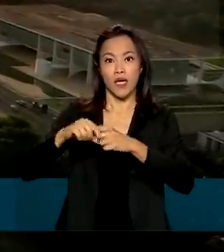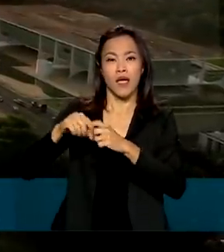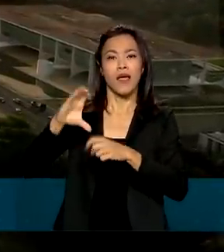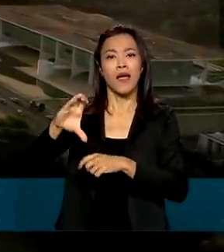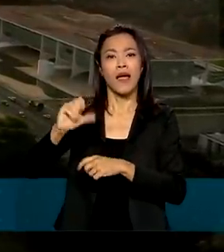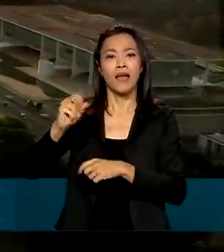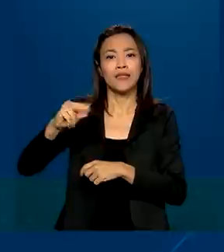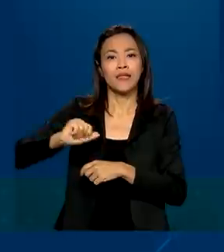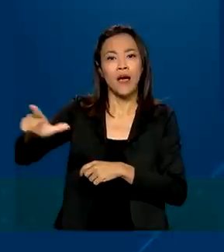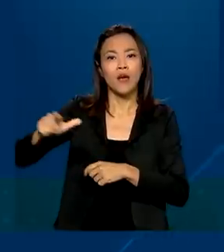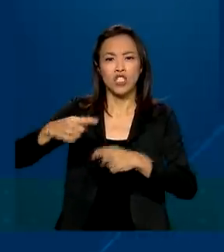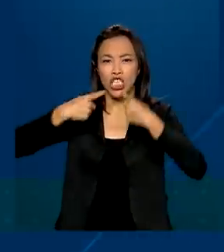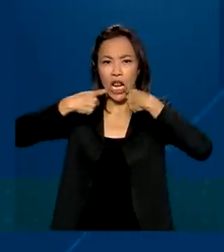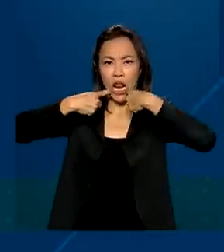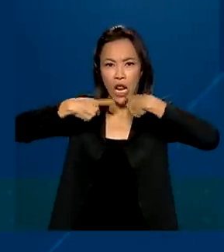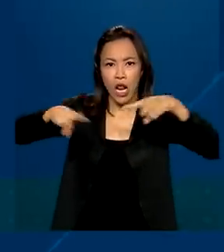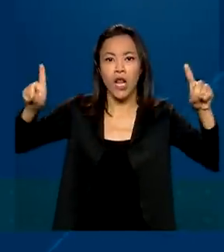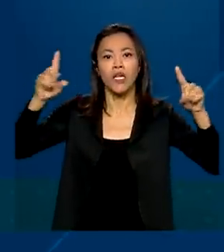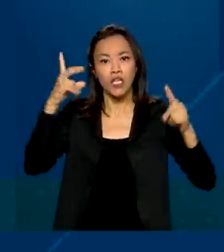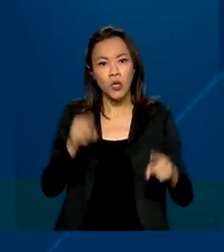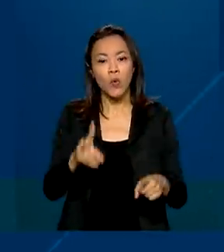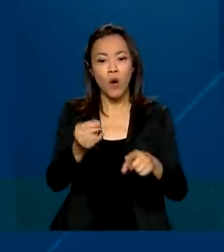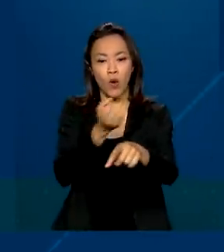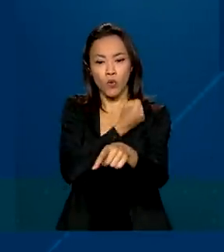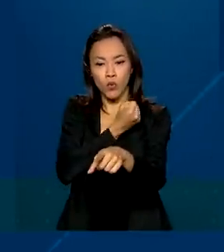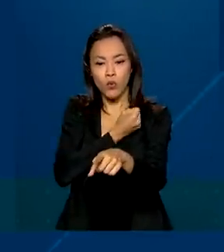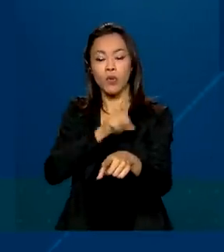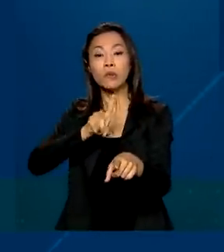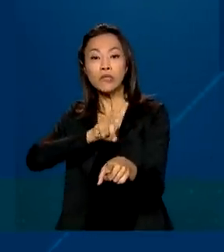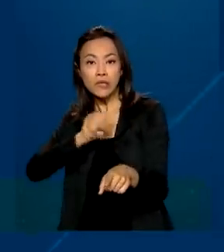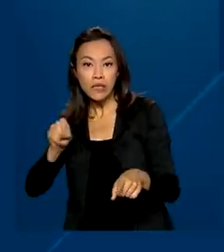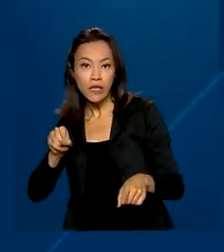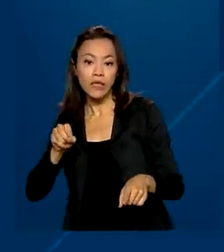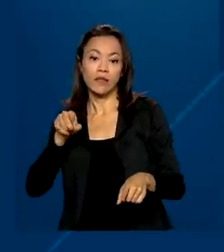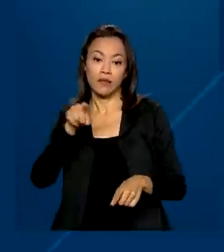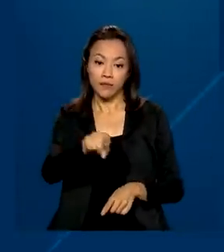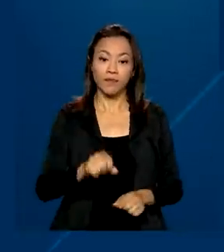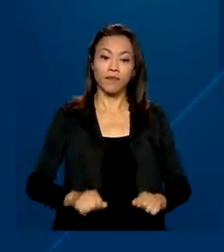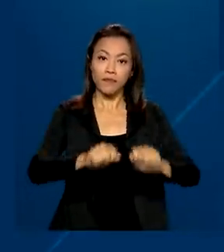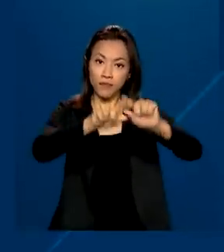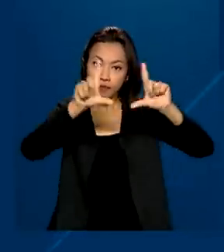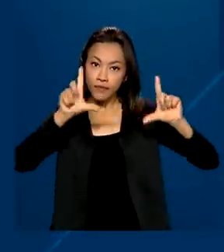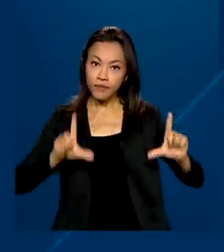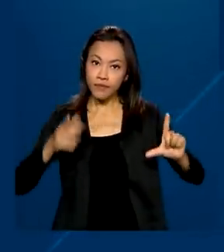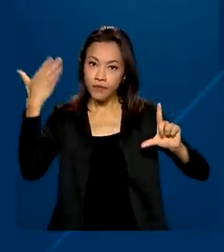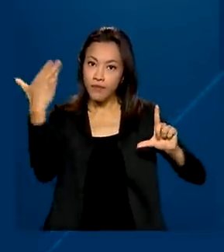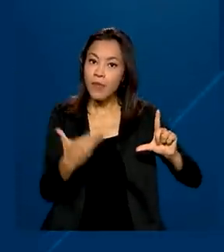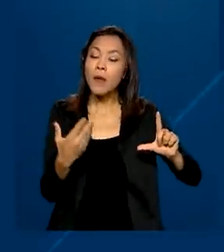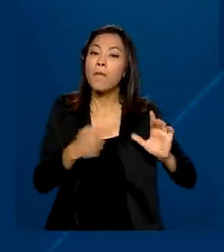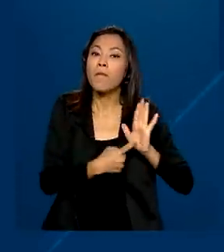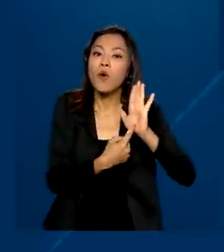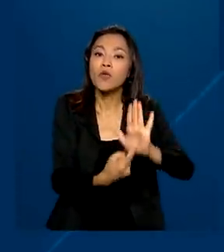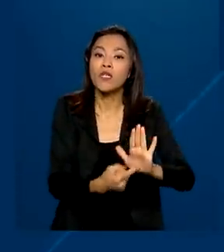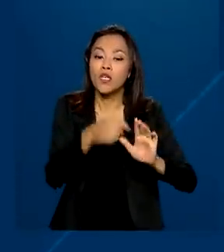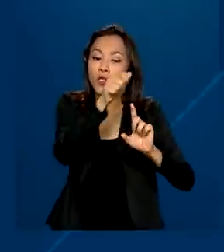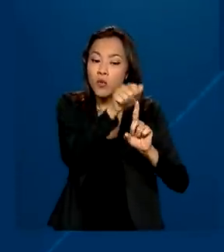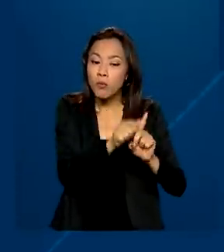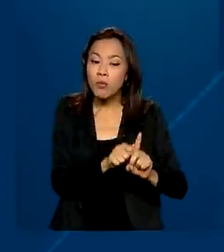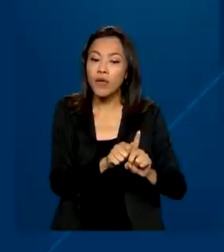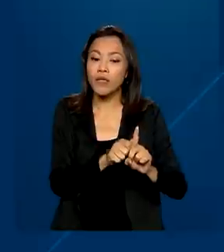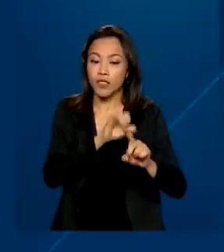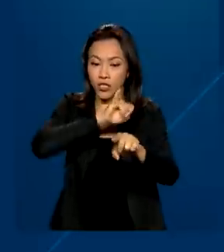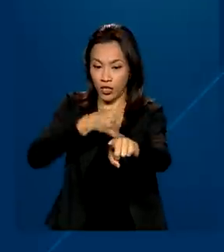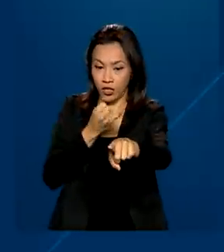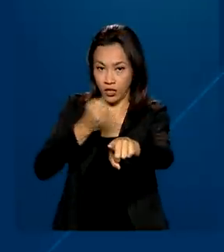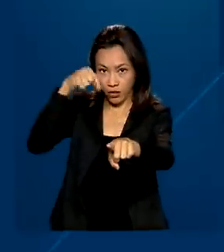como o Disque 100. Dados do painel da Ouvidoria Nacional de Direitos Humanos mostram que só em janeiro deste ano